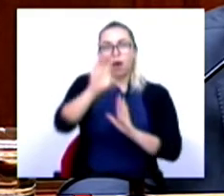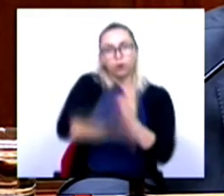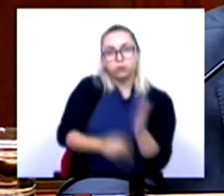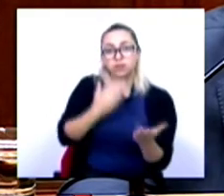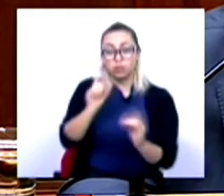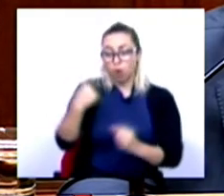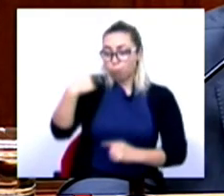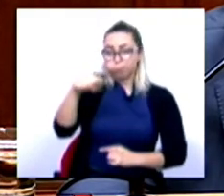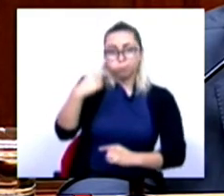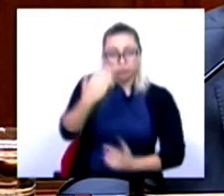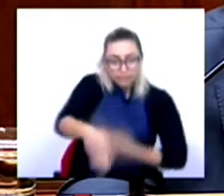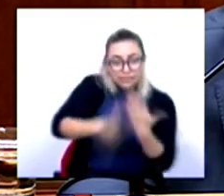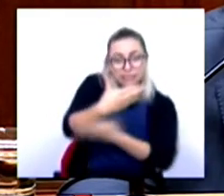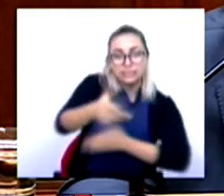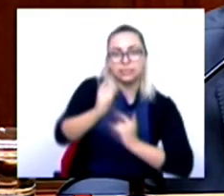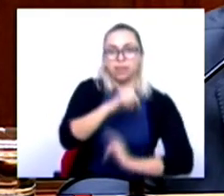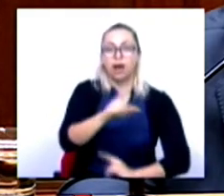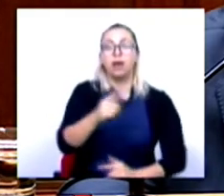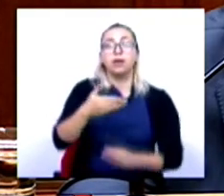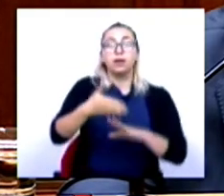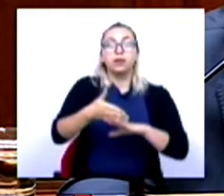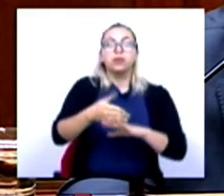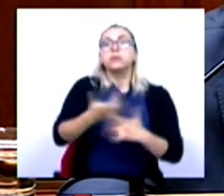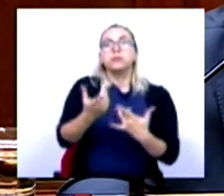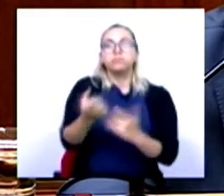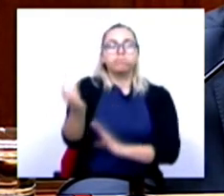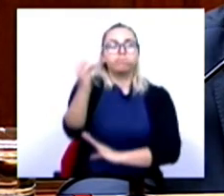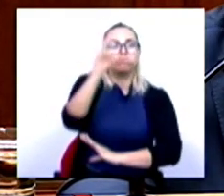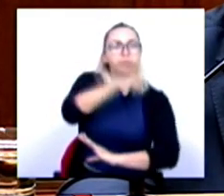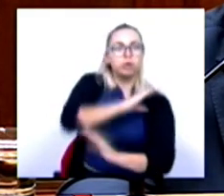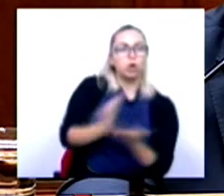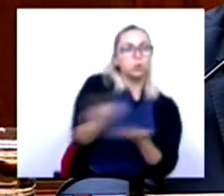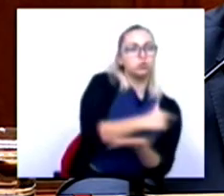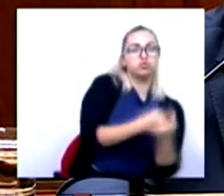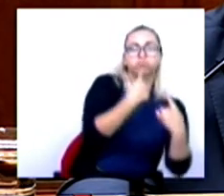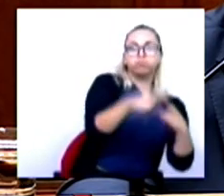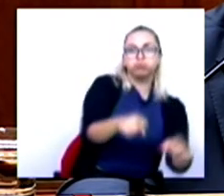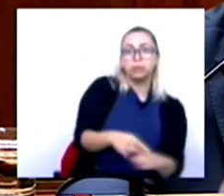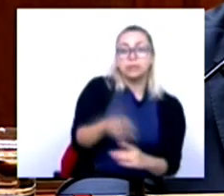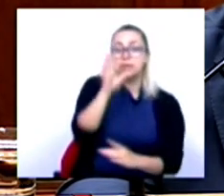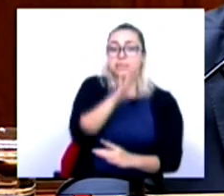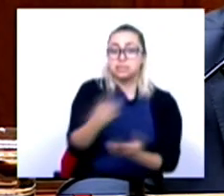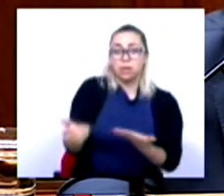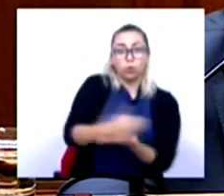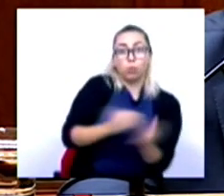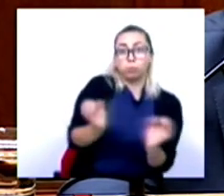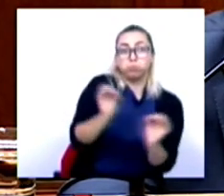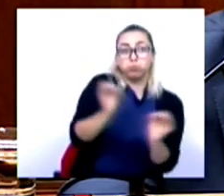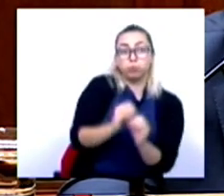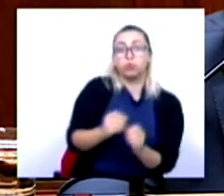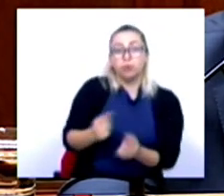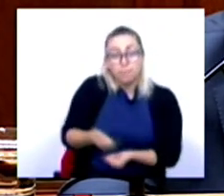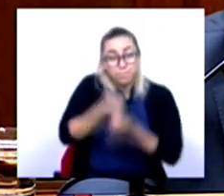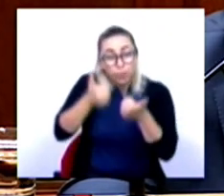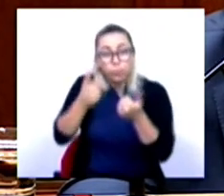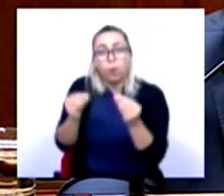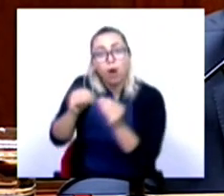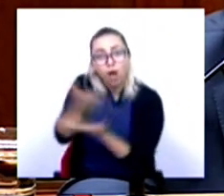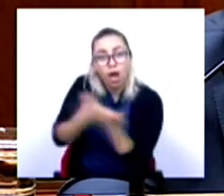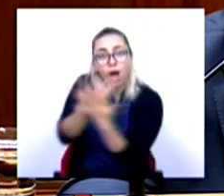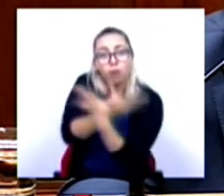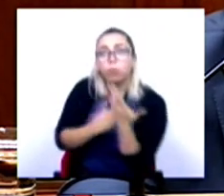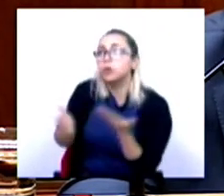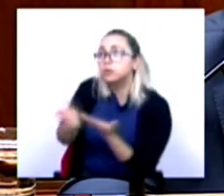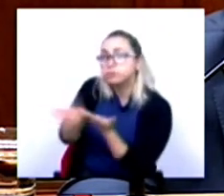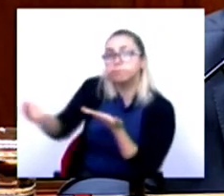acelerar e ir mais além do que teríamos com outros recursos e se não tivéssemos estes recursos que felizmente negociámos e obtivemos junto da União Europeia.